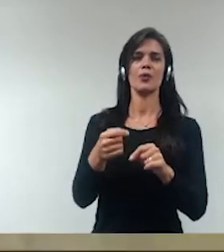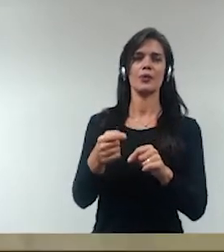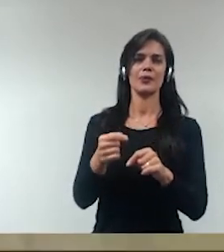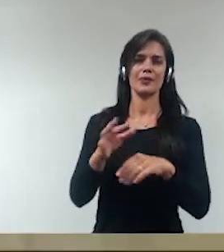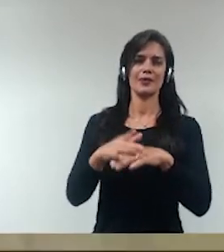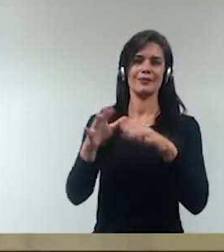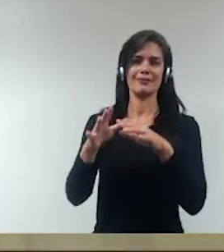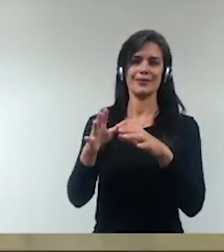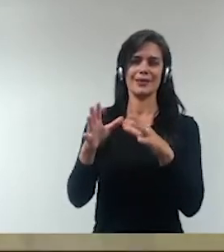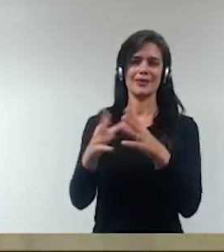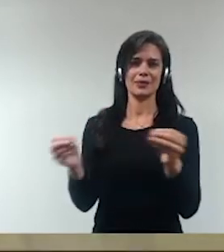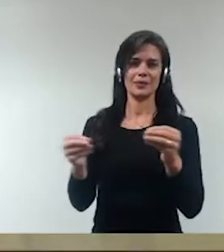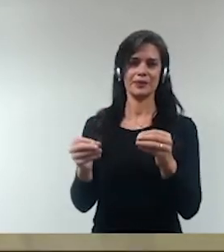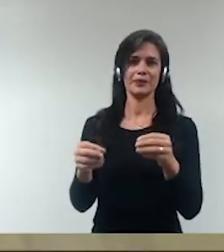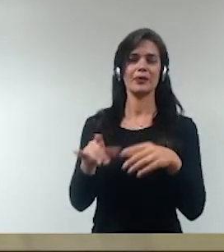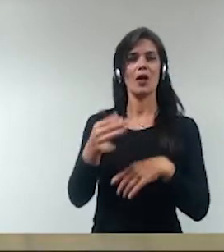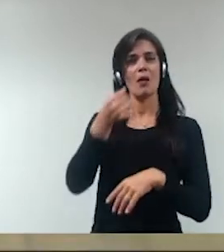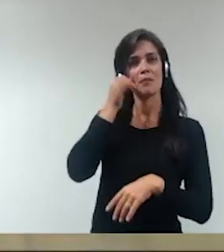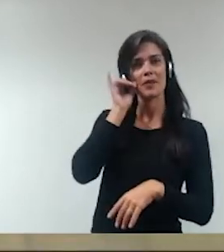antecede a punição.